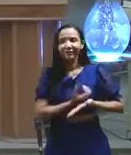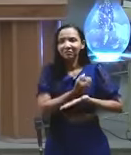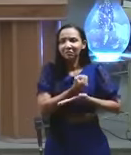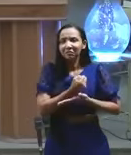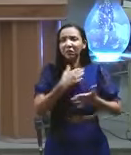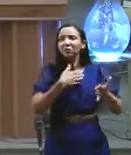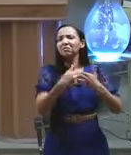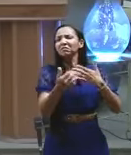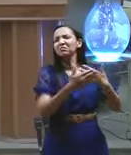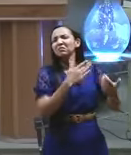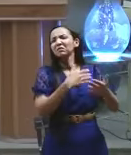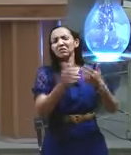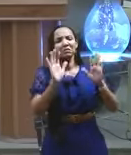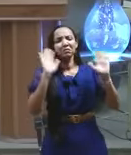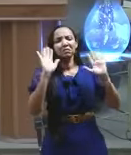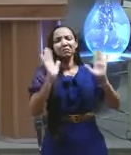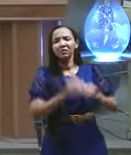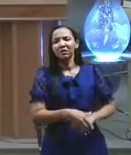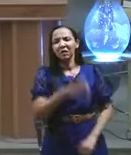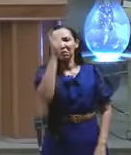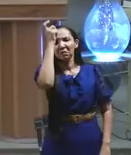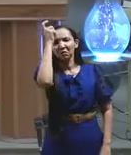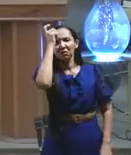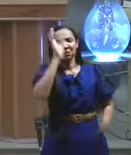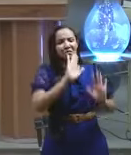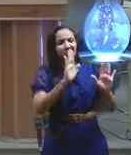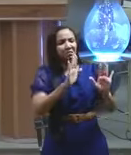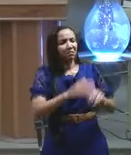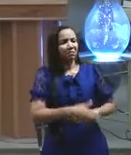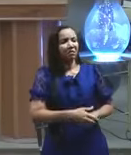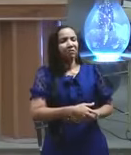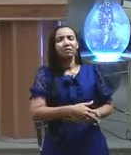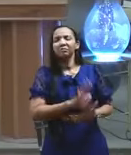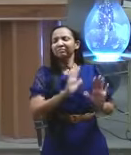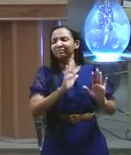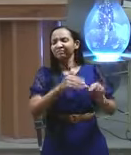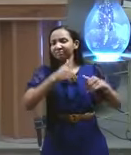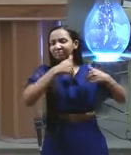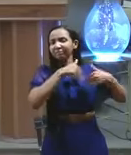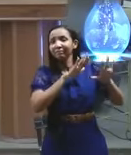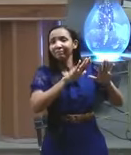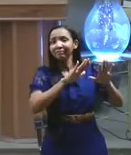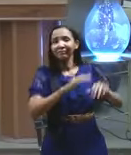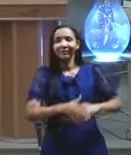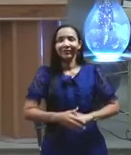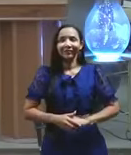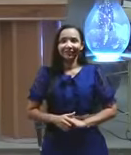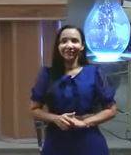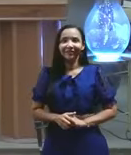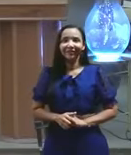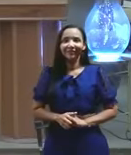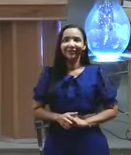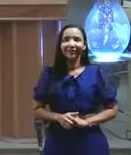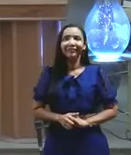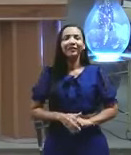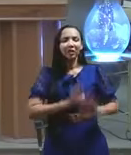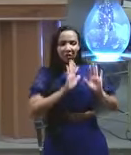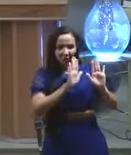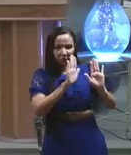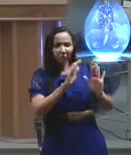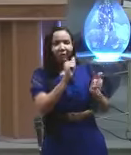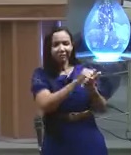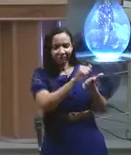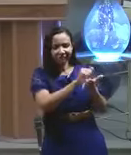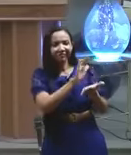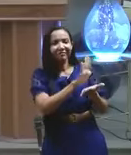saber da tua sorte então tu pode ruer satanás pronto está aí é um hinozinho bonito pode ruer satanás pode ruer